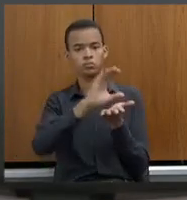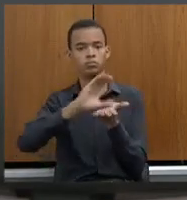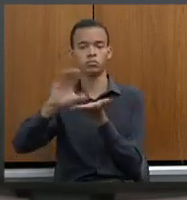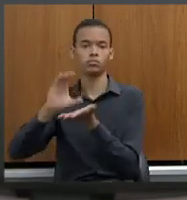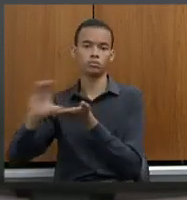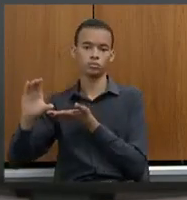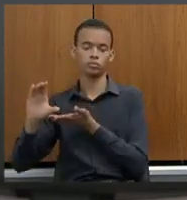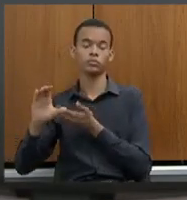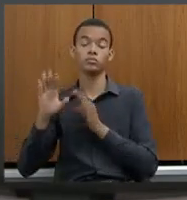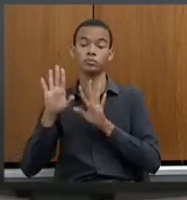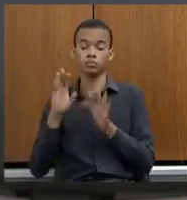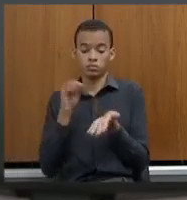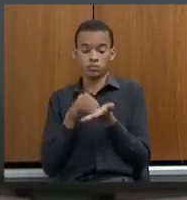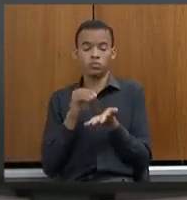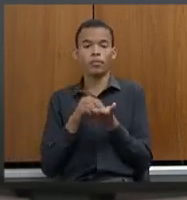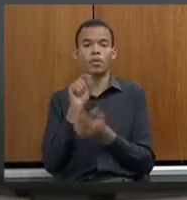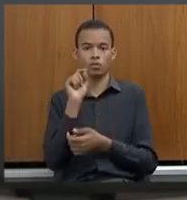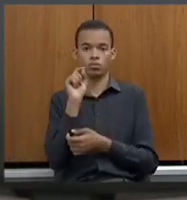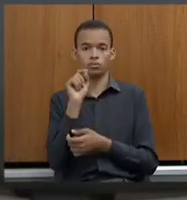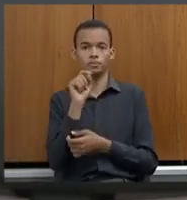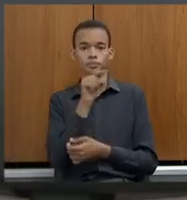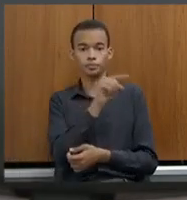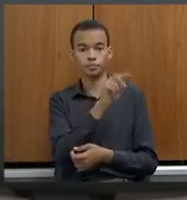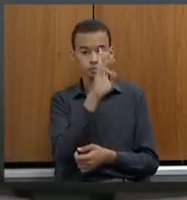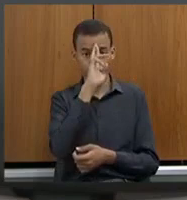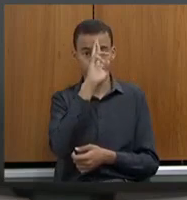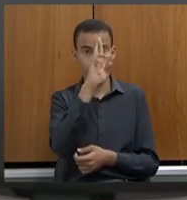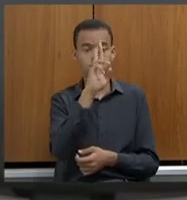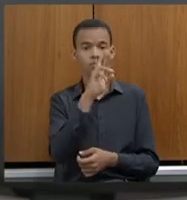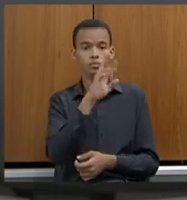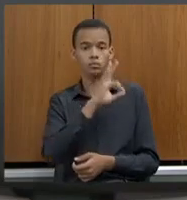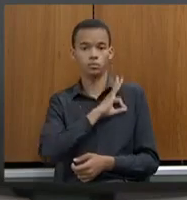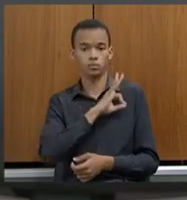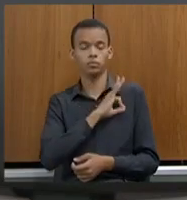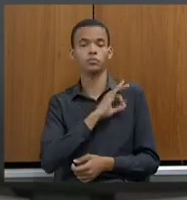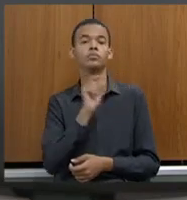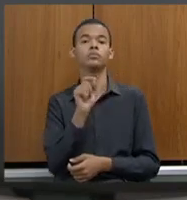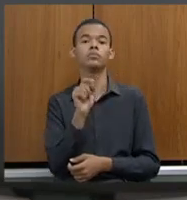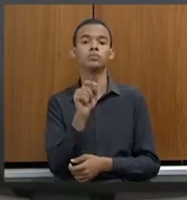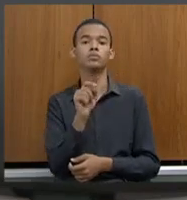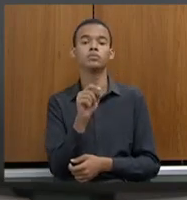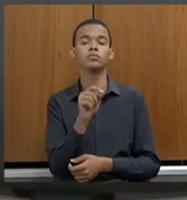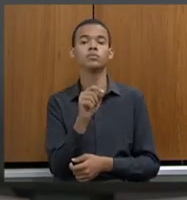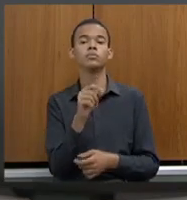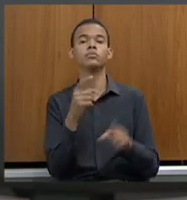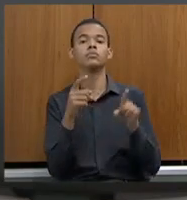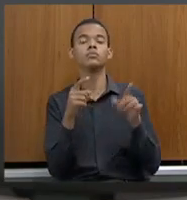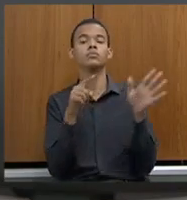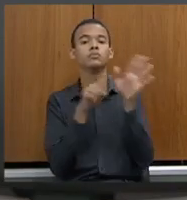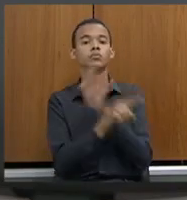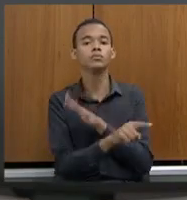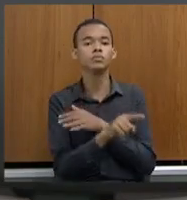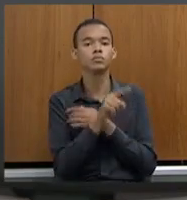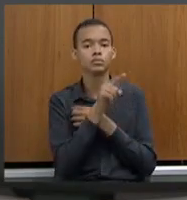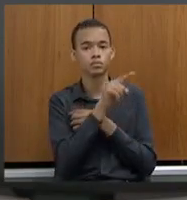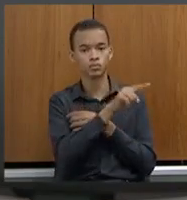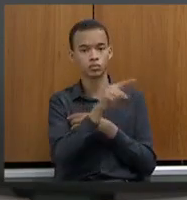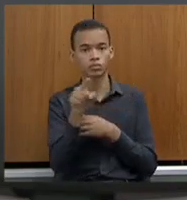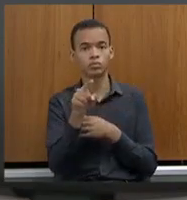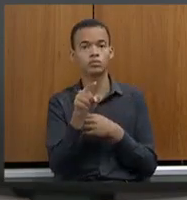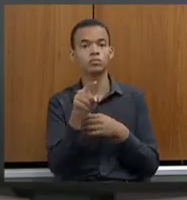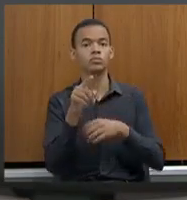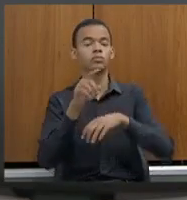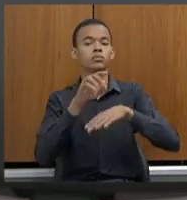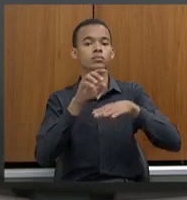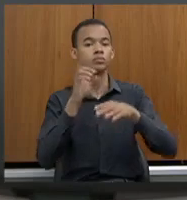cobrando aqui de todos os chefes de polícia, e é um dos objetos do requerimento. Eu quero saber qual é a rubrica de investimento do